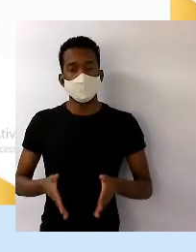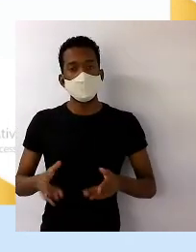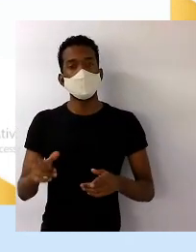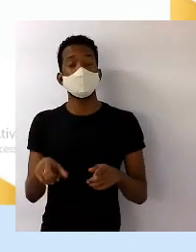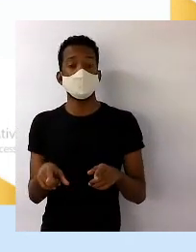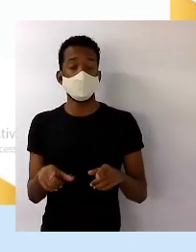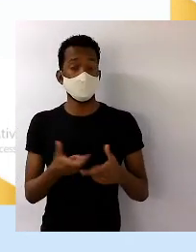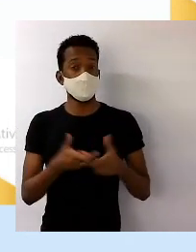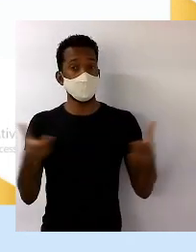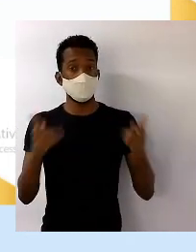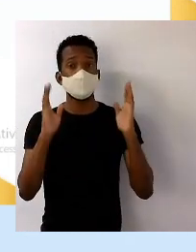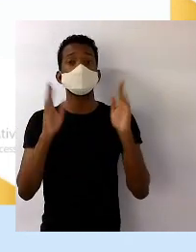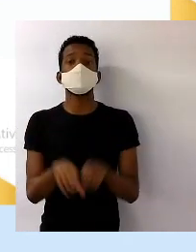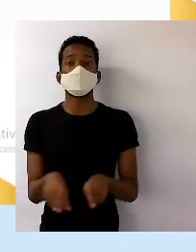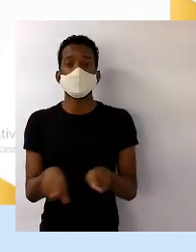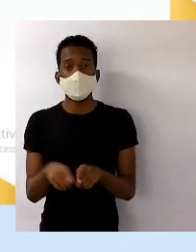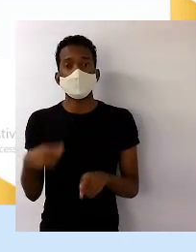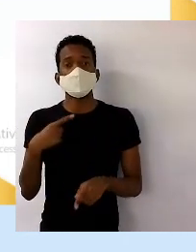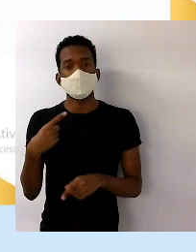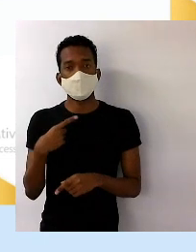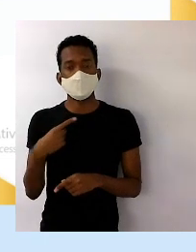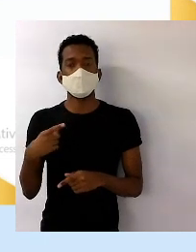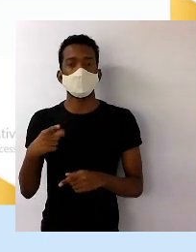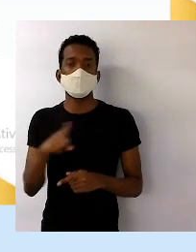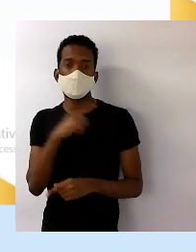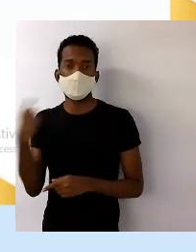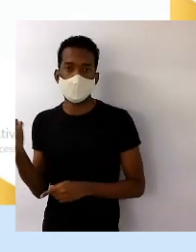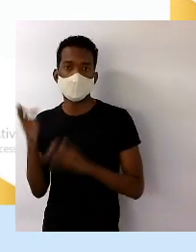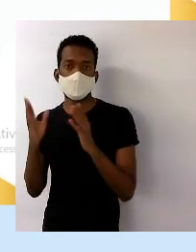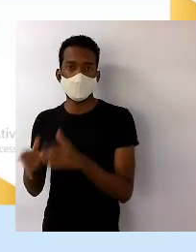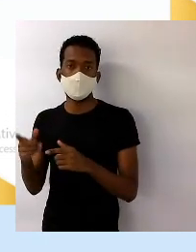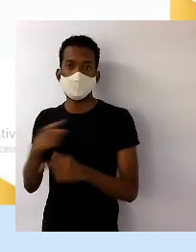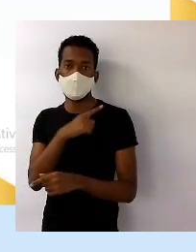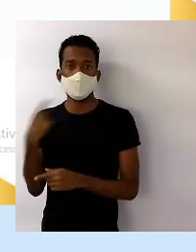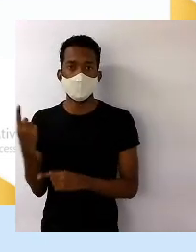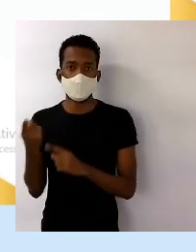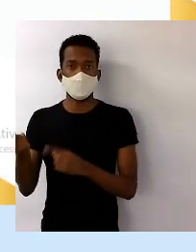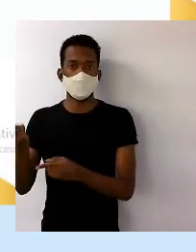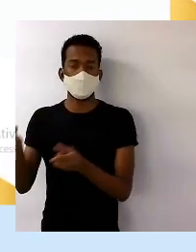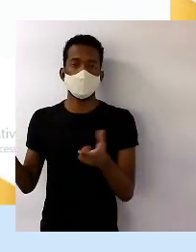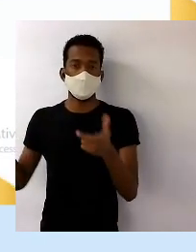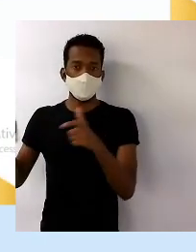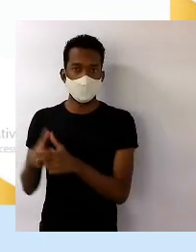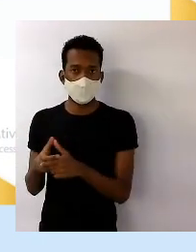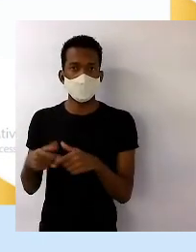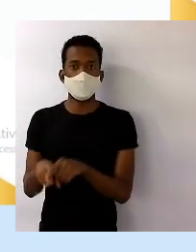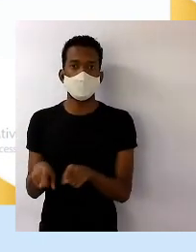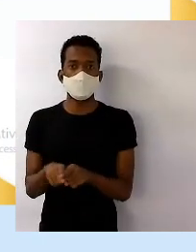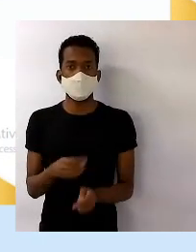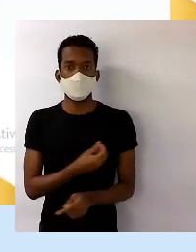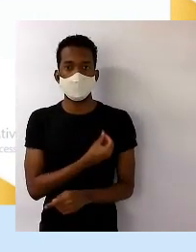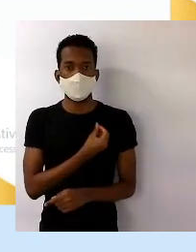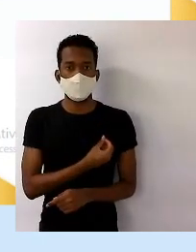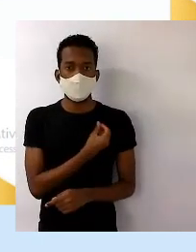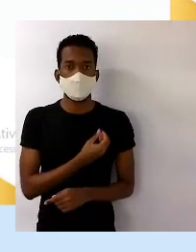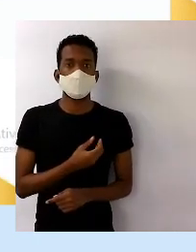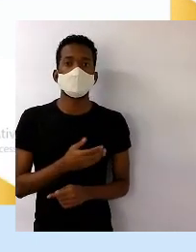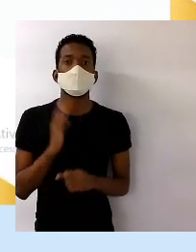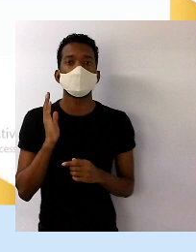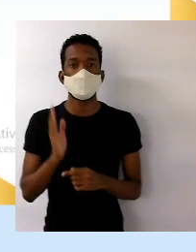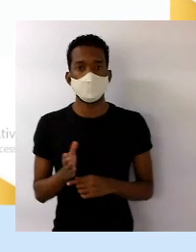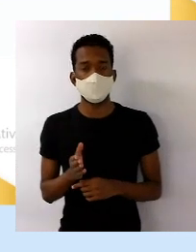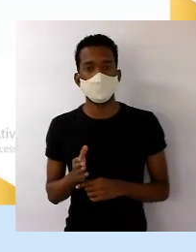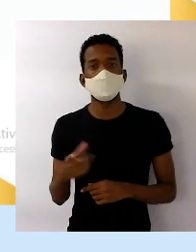taxa de mortalidade diminuiu, porque a expectativa de vida do pessoal aumentou, e a natalidade diminuiu também.